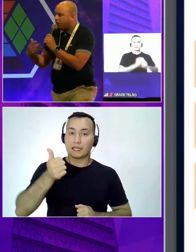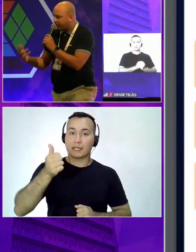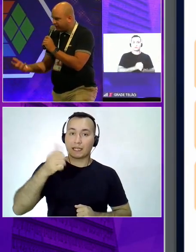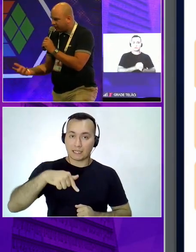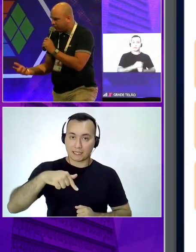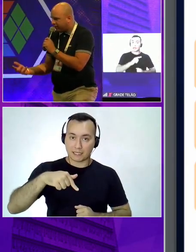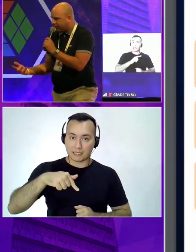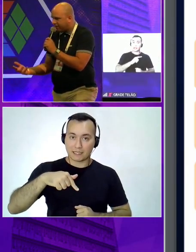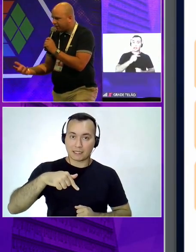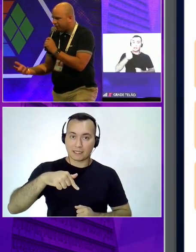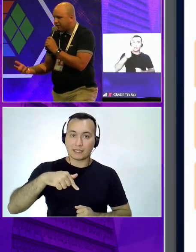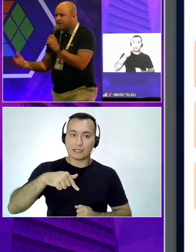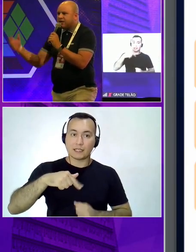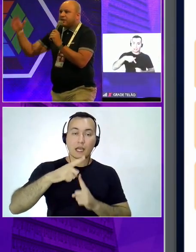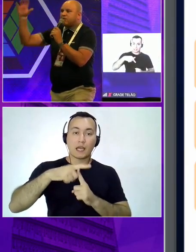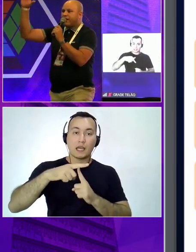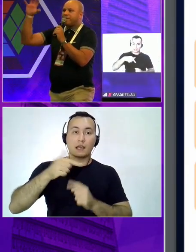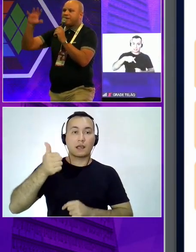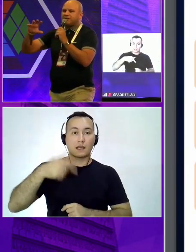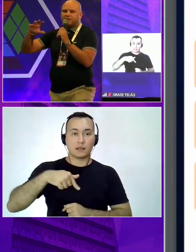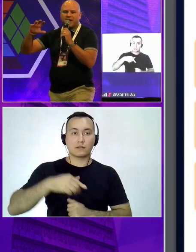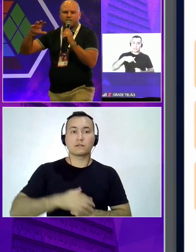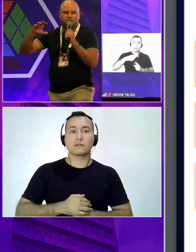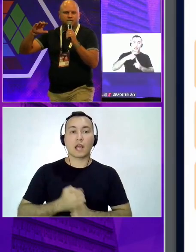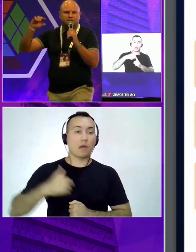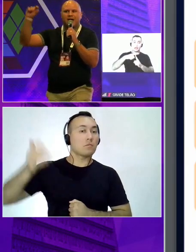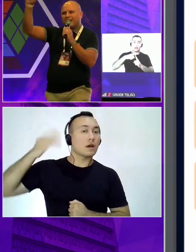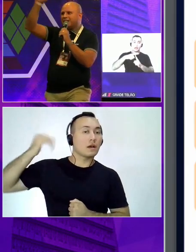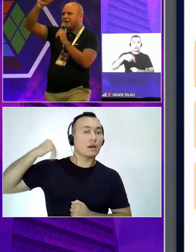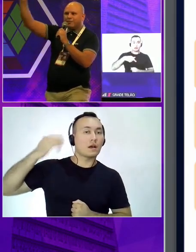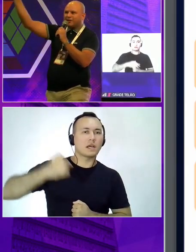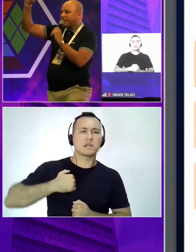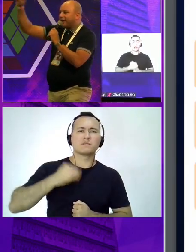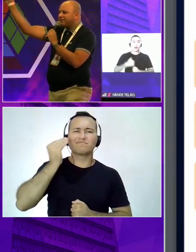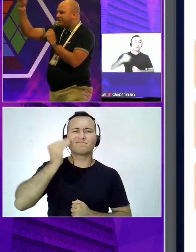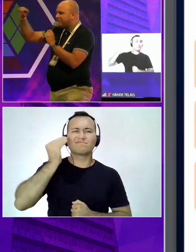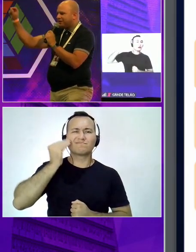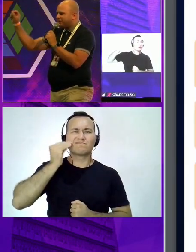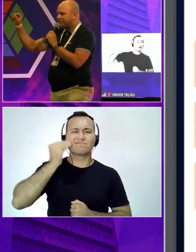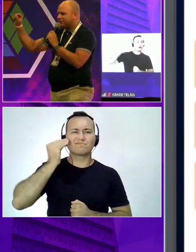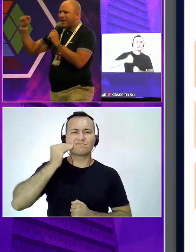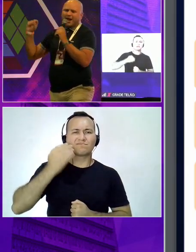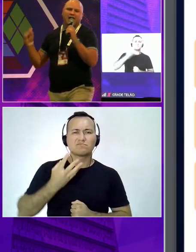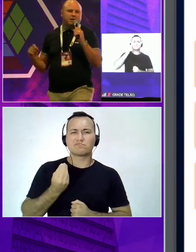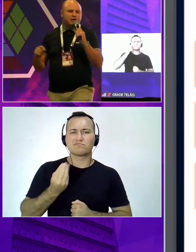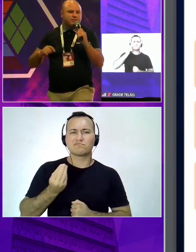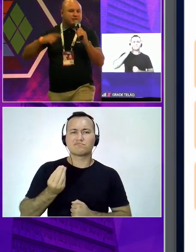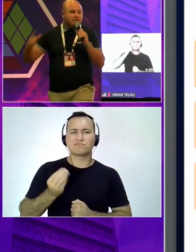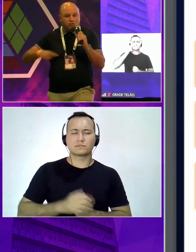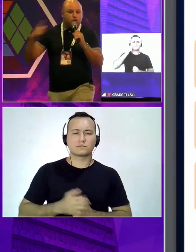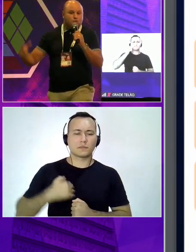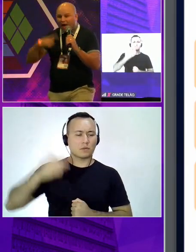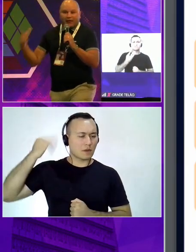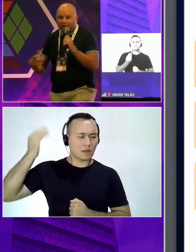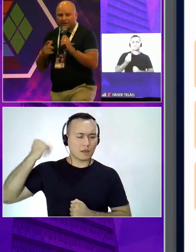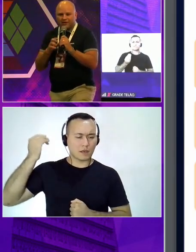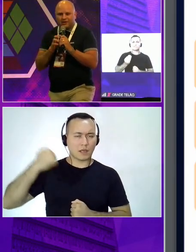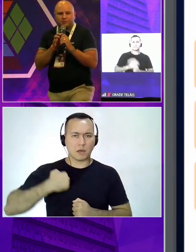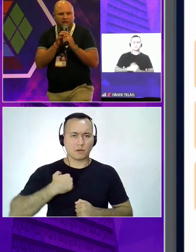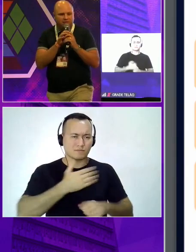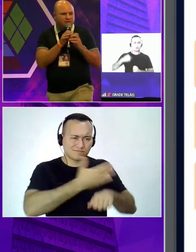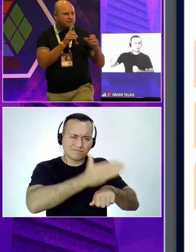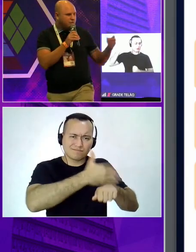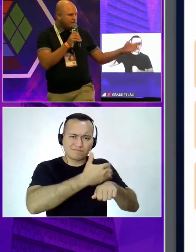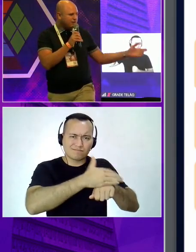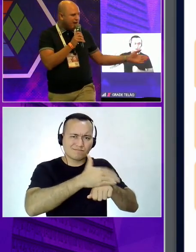eu fazia muito treinamento. Então, em ferramentas e métodos, cara, eu batia lá em cima. Qual era a área que eu precisava continuar? Eu